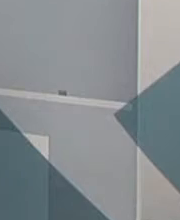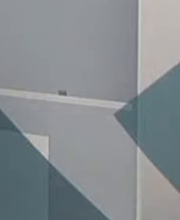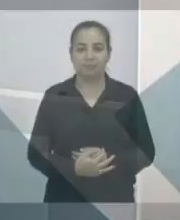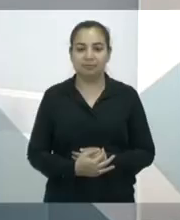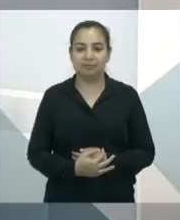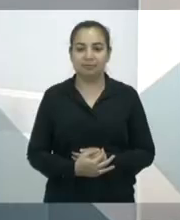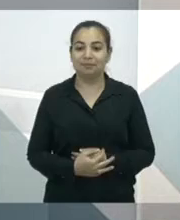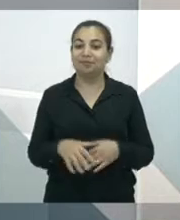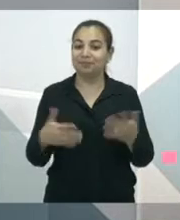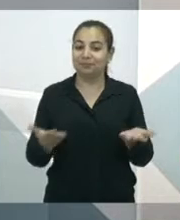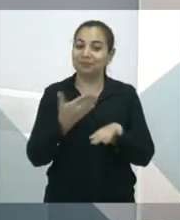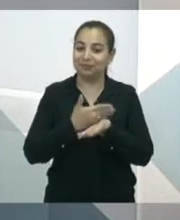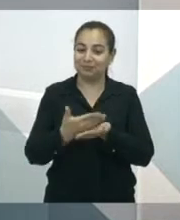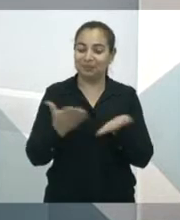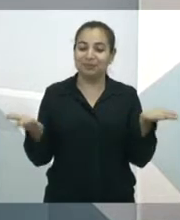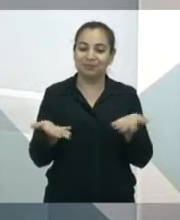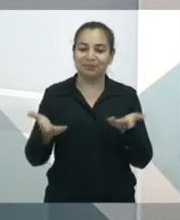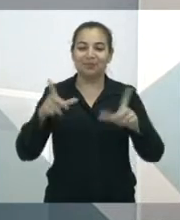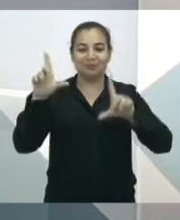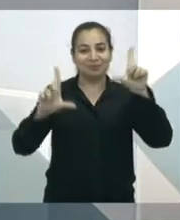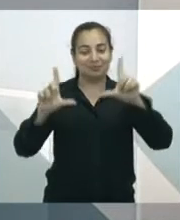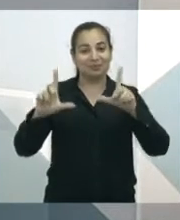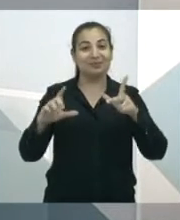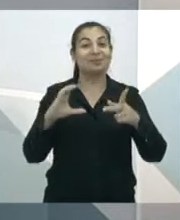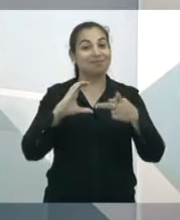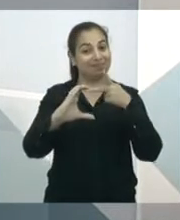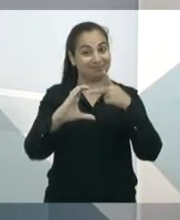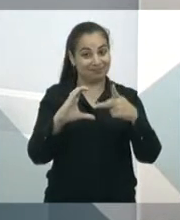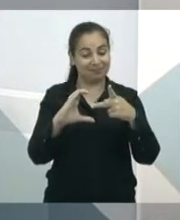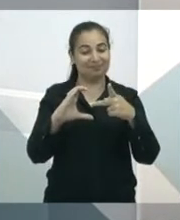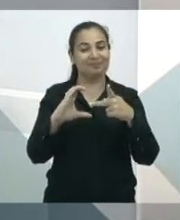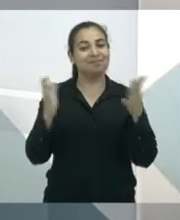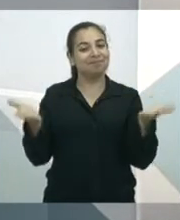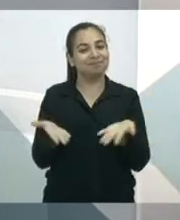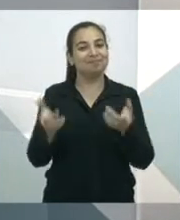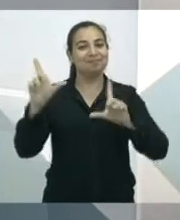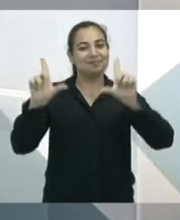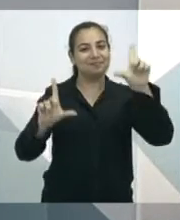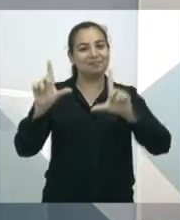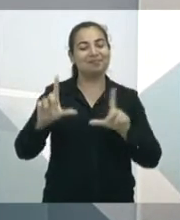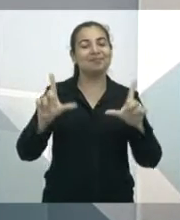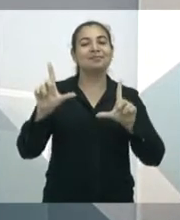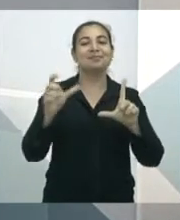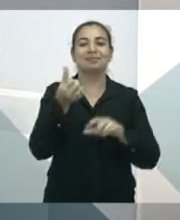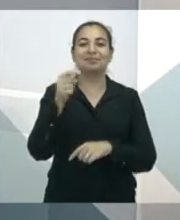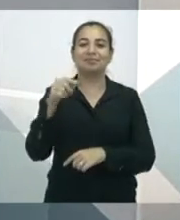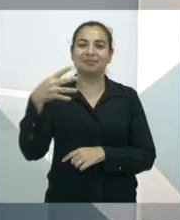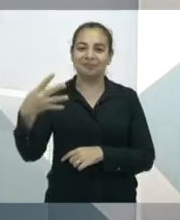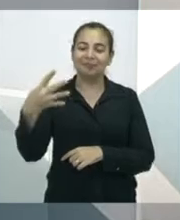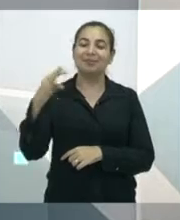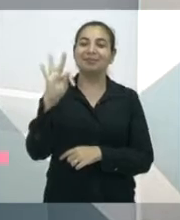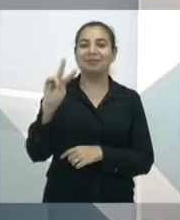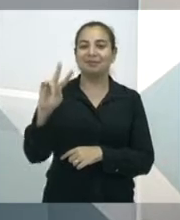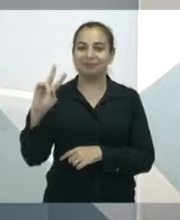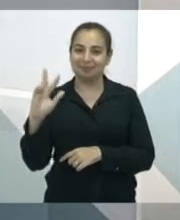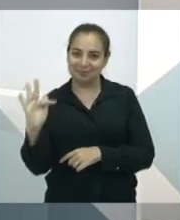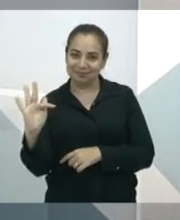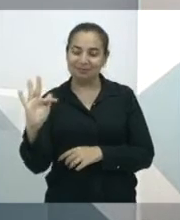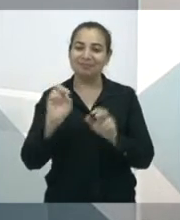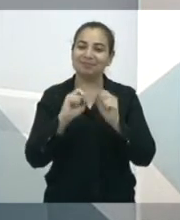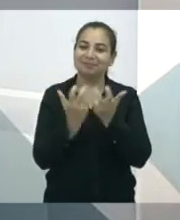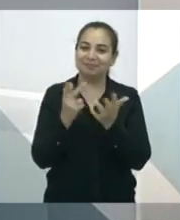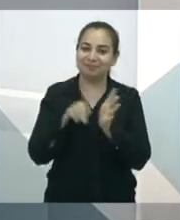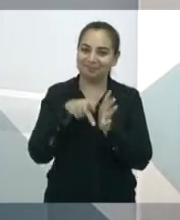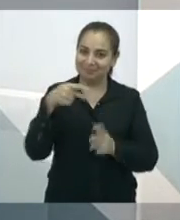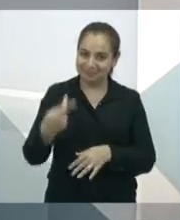Olá, a gente começa agora mais um programa do cenário da cidade aqui na TV Fortaleza, canal 61.4 digital, a TV da Câmara